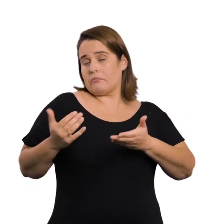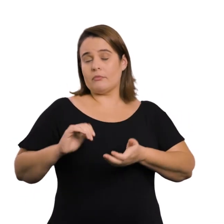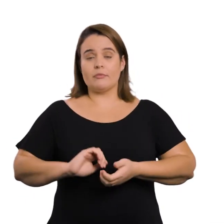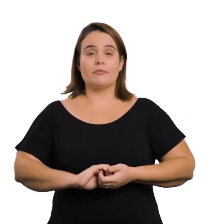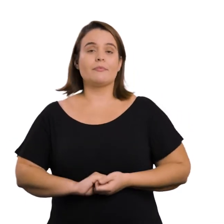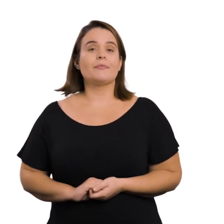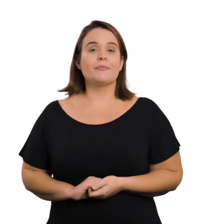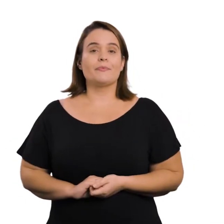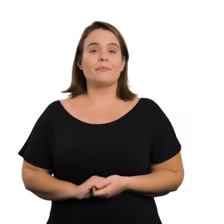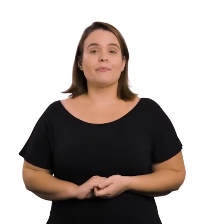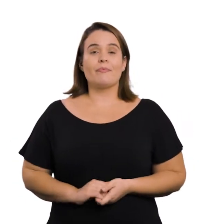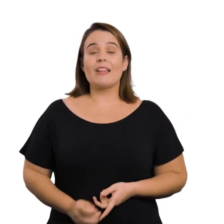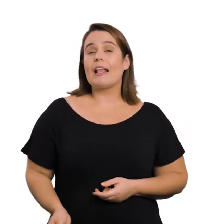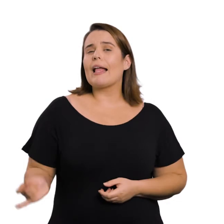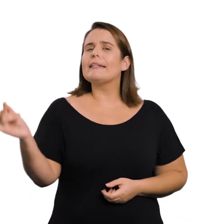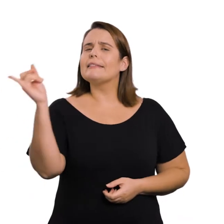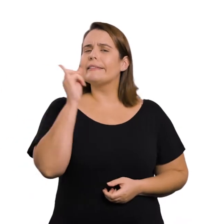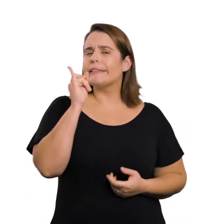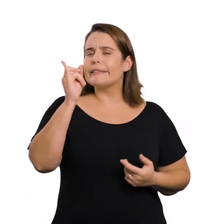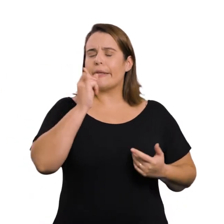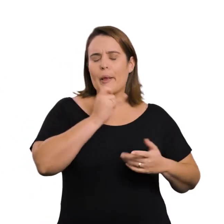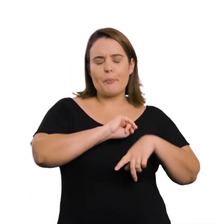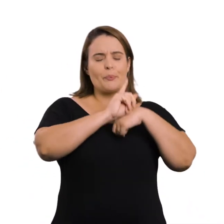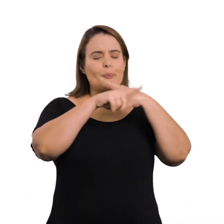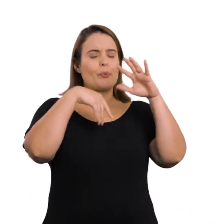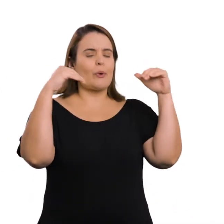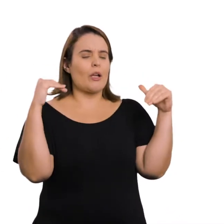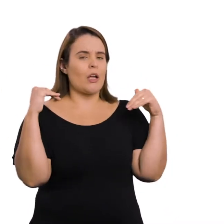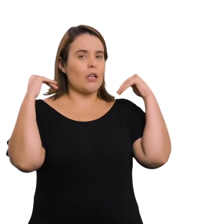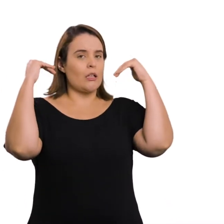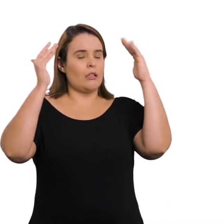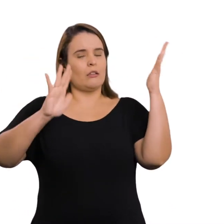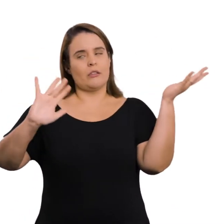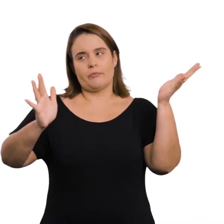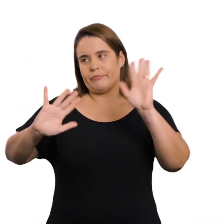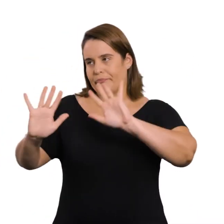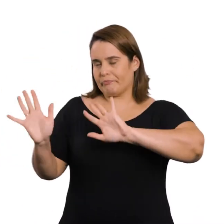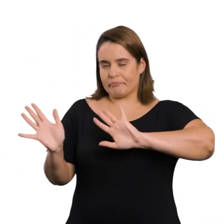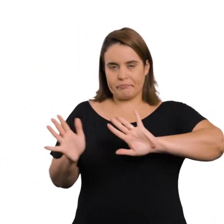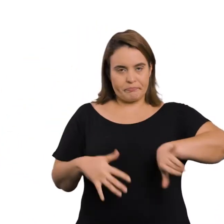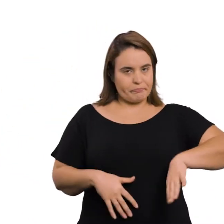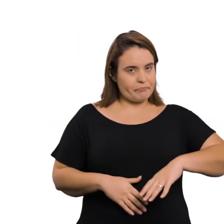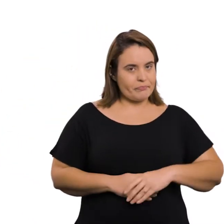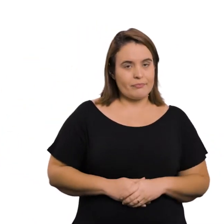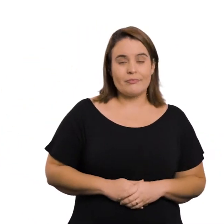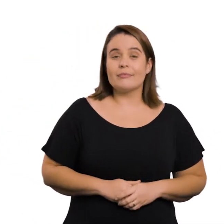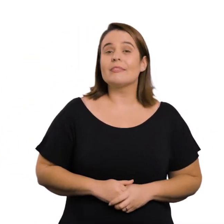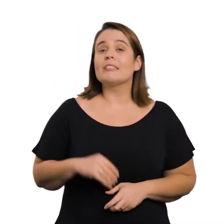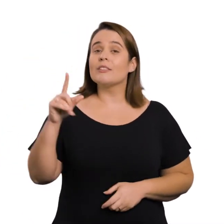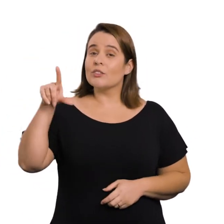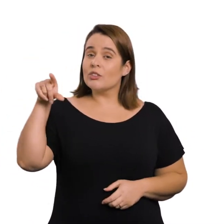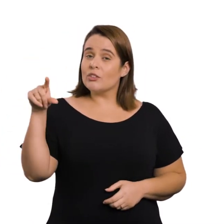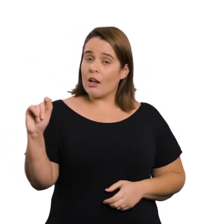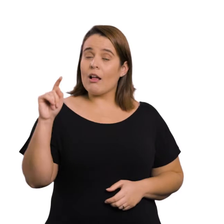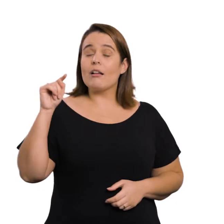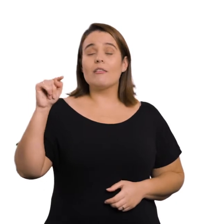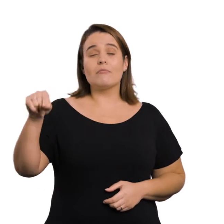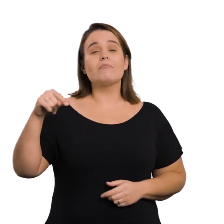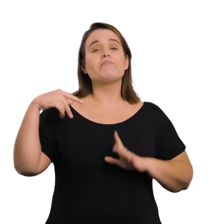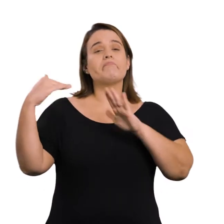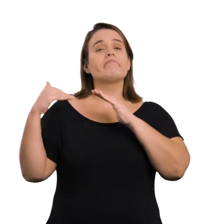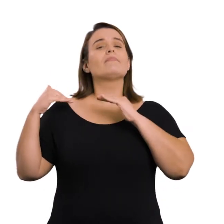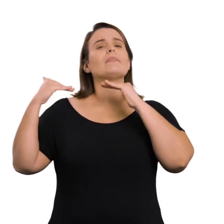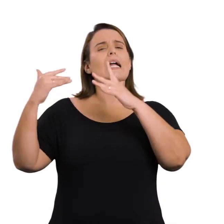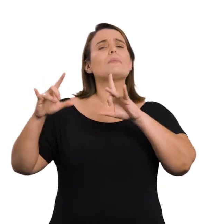Exemplo de superação Fuja desse jargão desgastado pelo uso excessivo Opte por